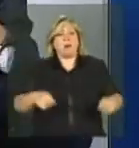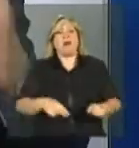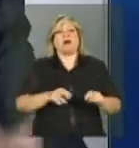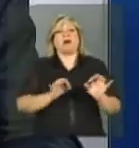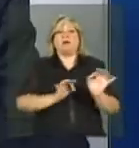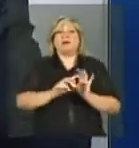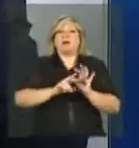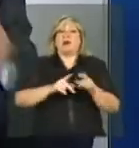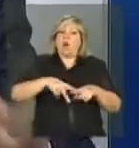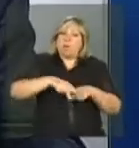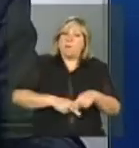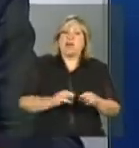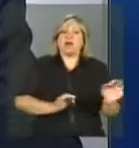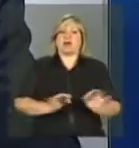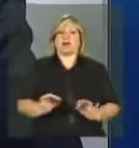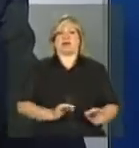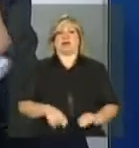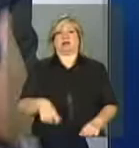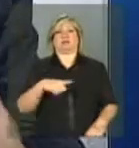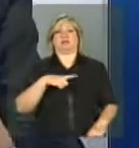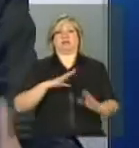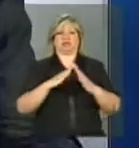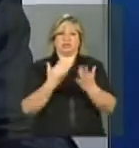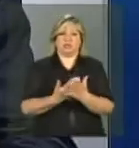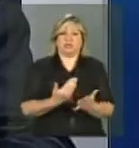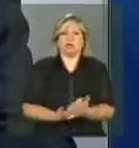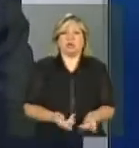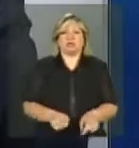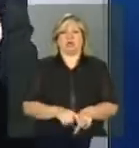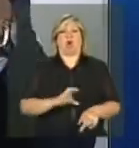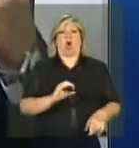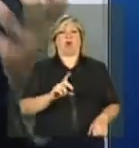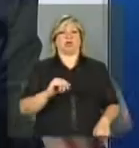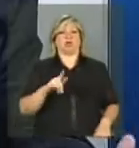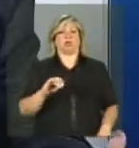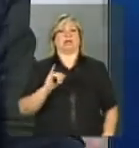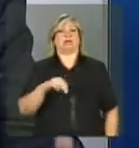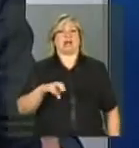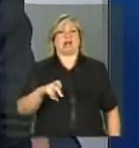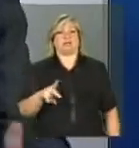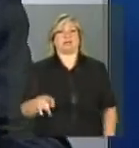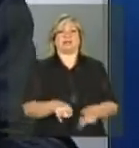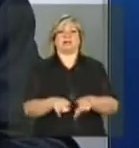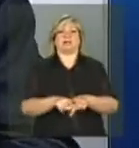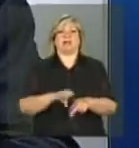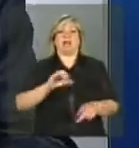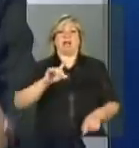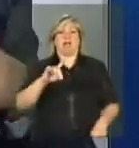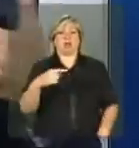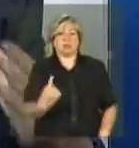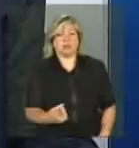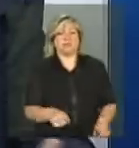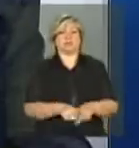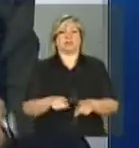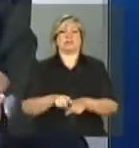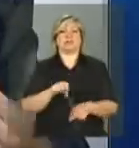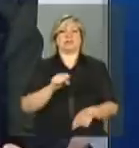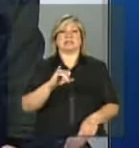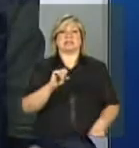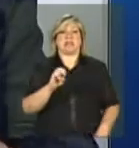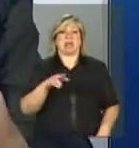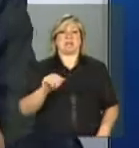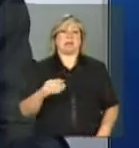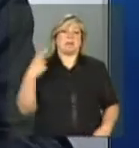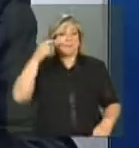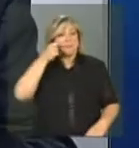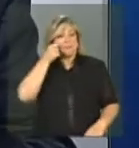escola, do código do INEP, da série escolar, devidamente no cadastro único e no sistema presença, não pode ser somente em um